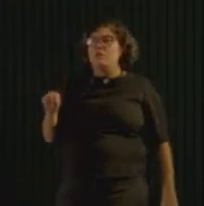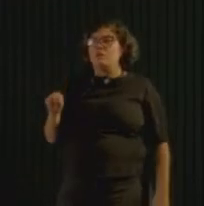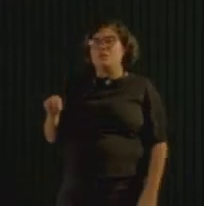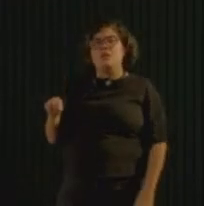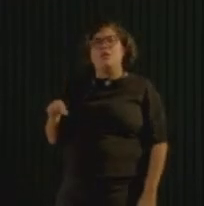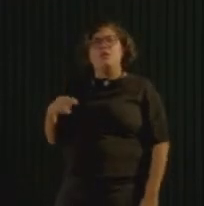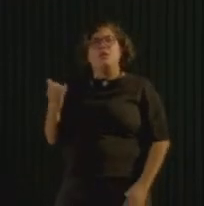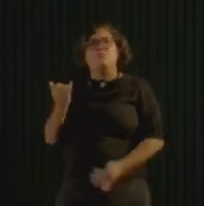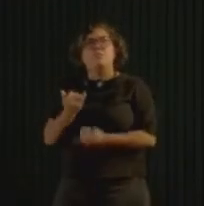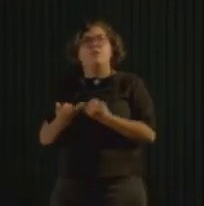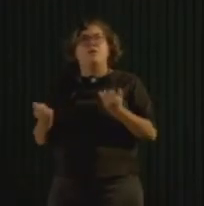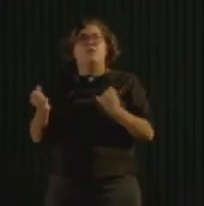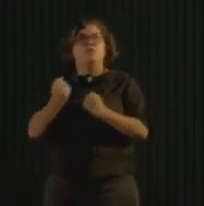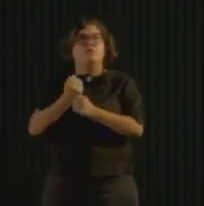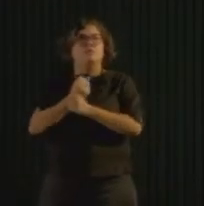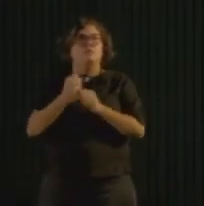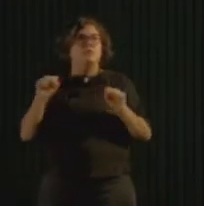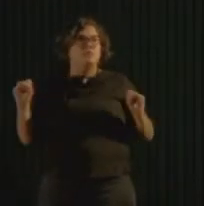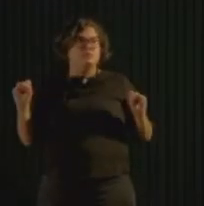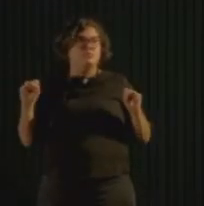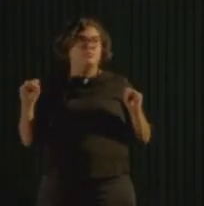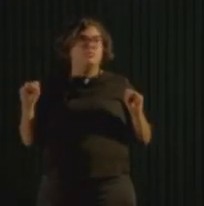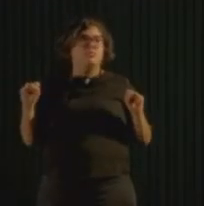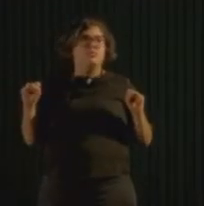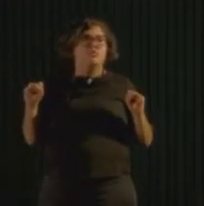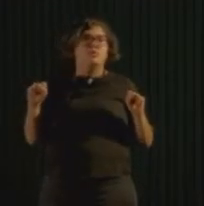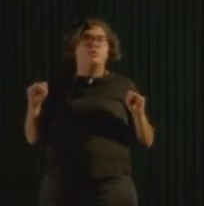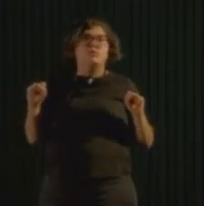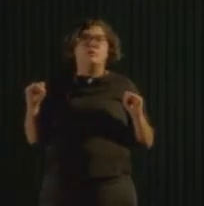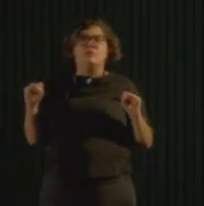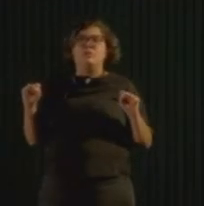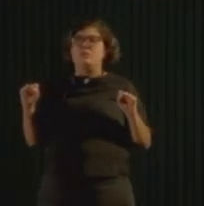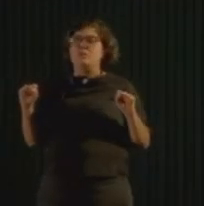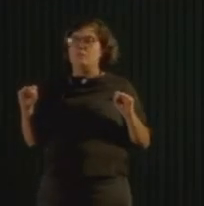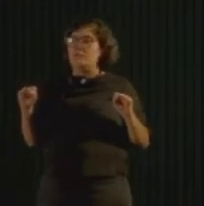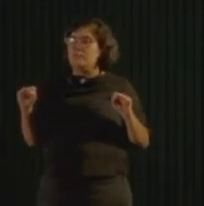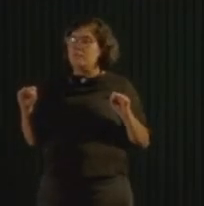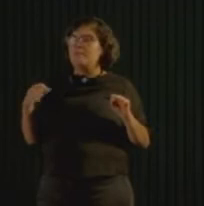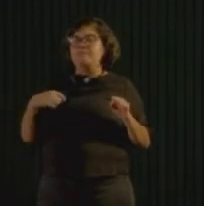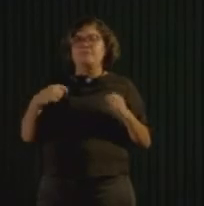parecia ser impossível e fazer virar realidade. Muito obrigado.